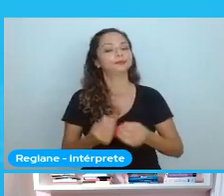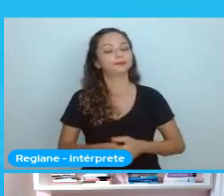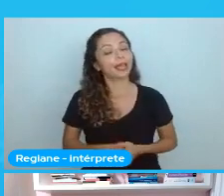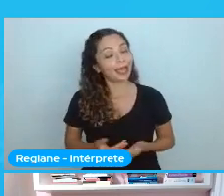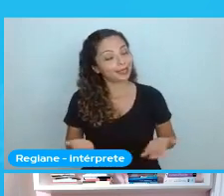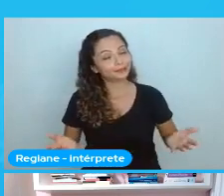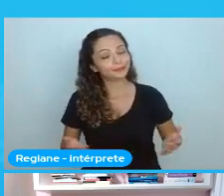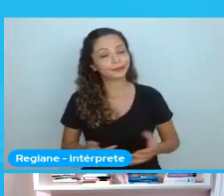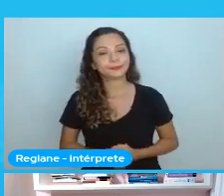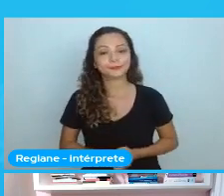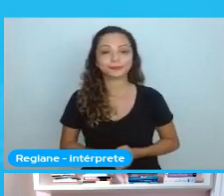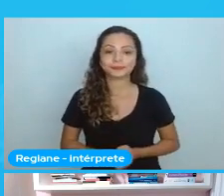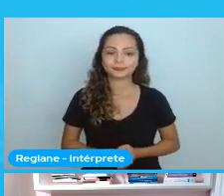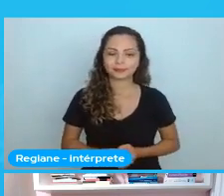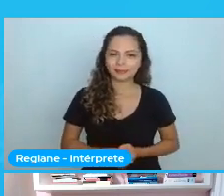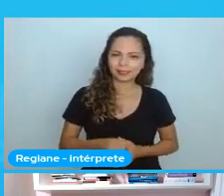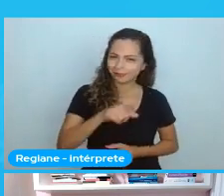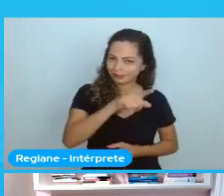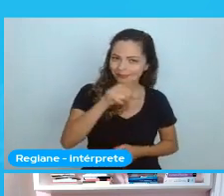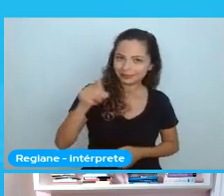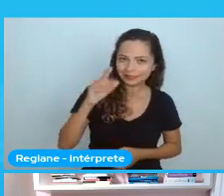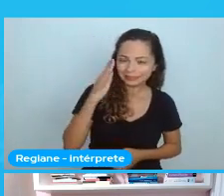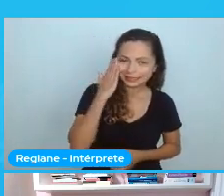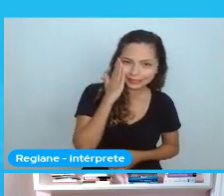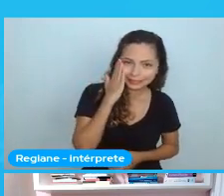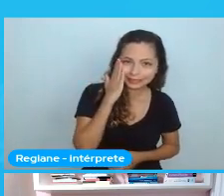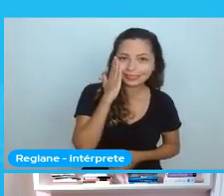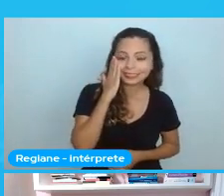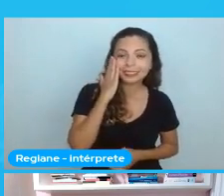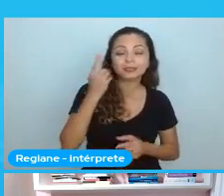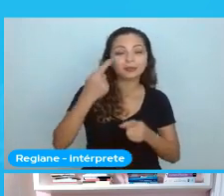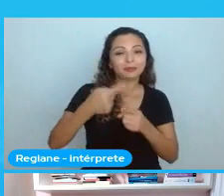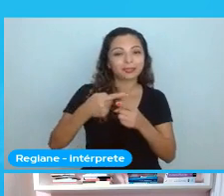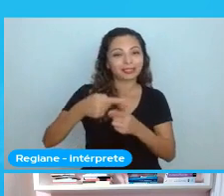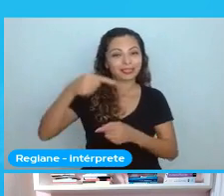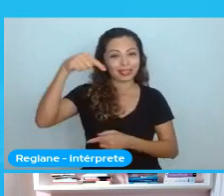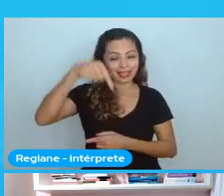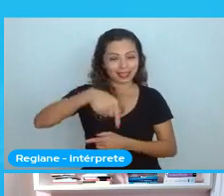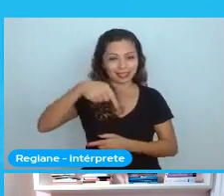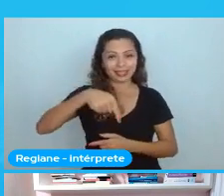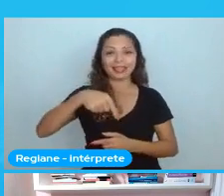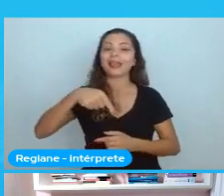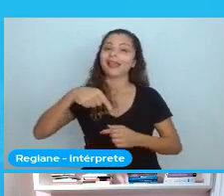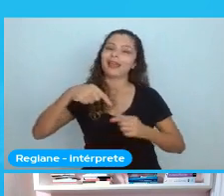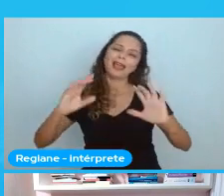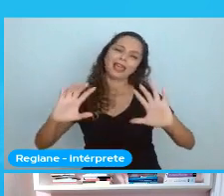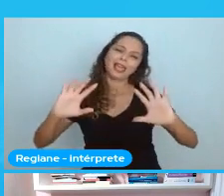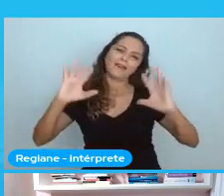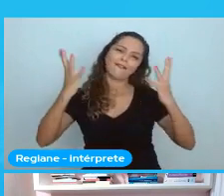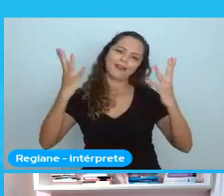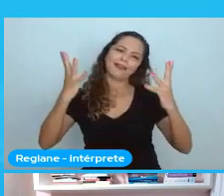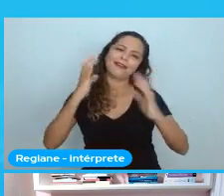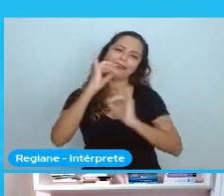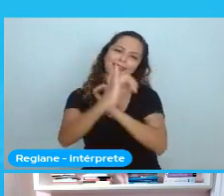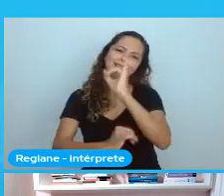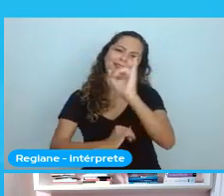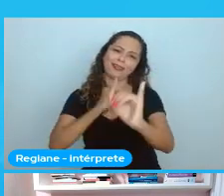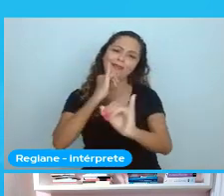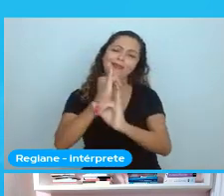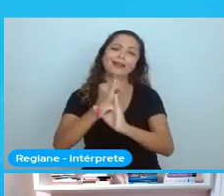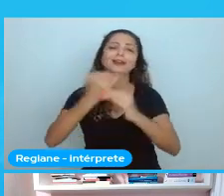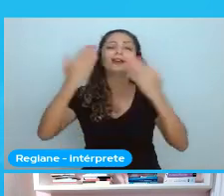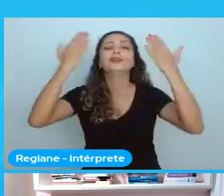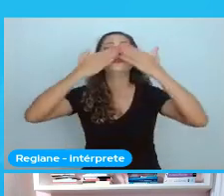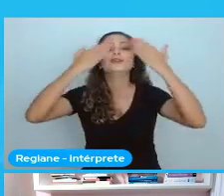Ah, eu espero que vocês estejam entendendo porque a gente está num evento que é online. Eu estou olhando aqui para a câmera. Não estou vendo a carinha de